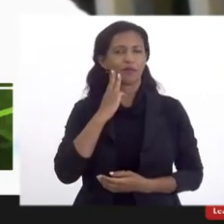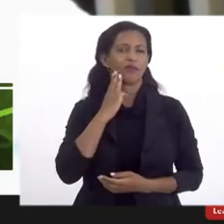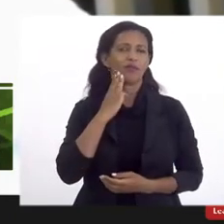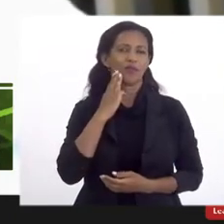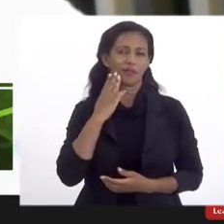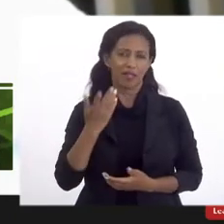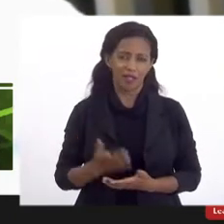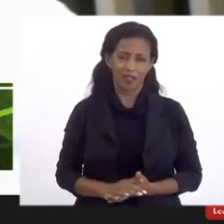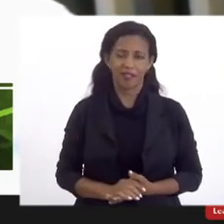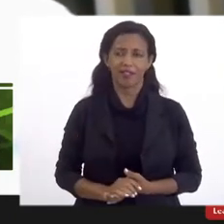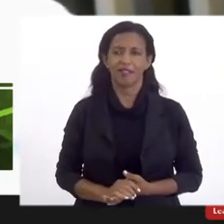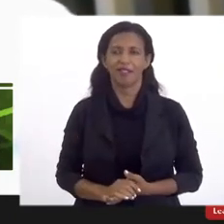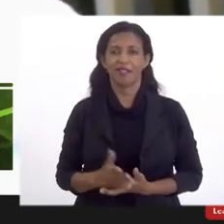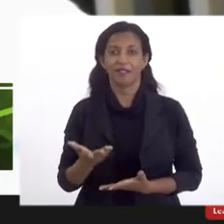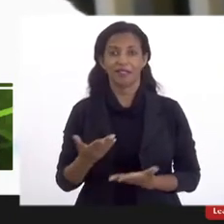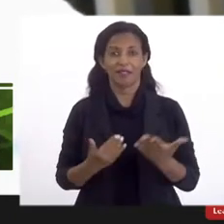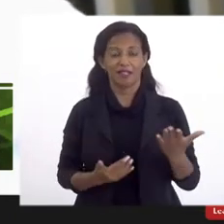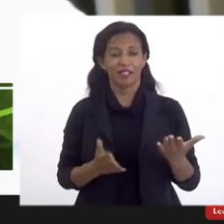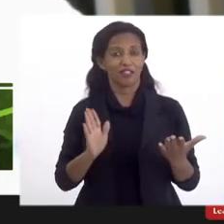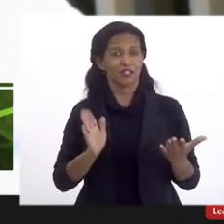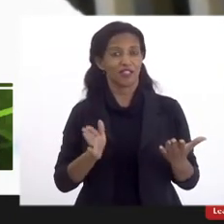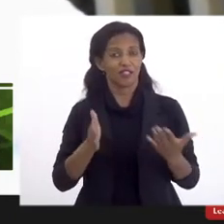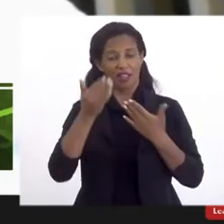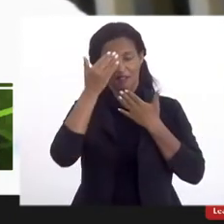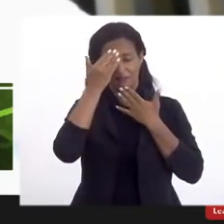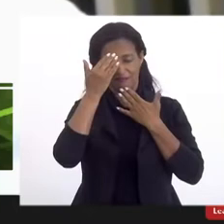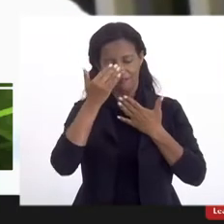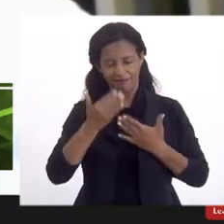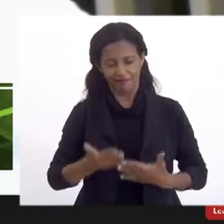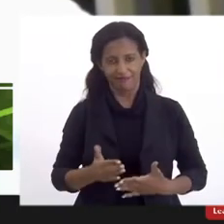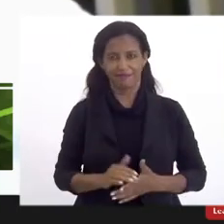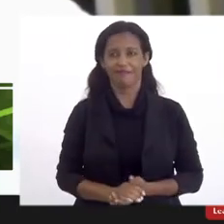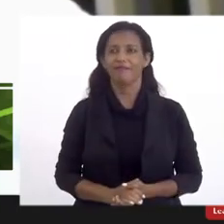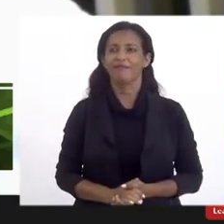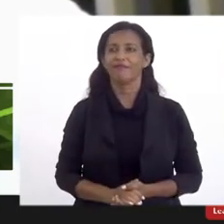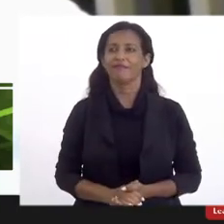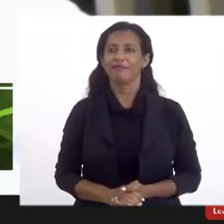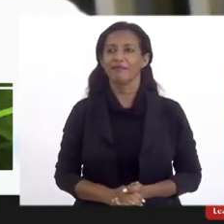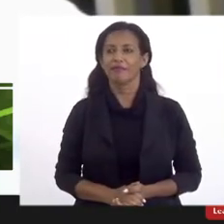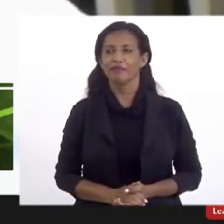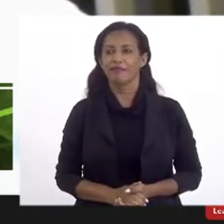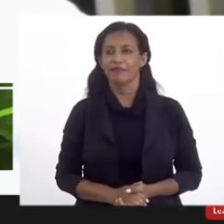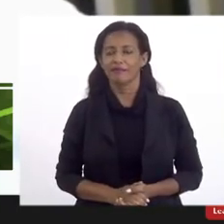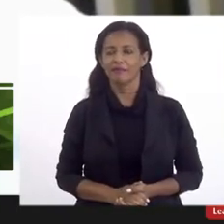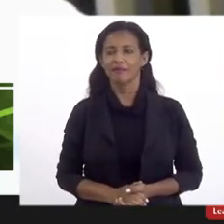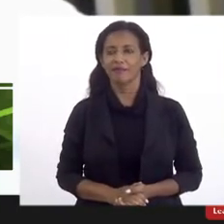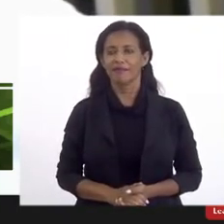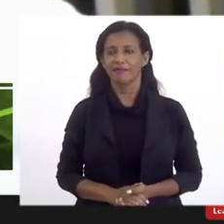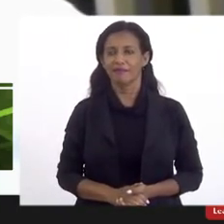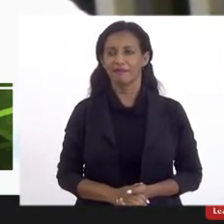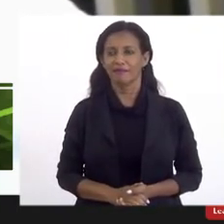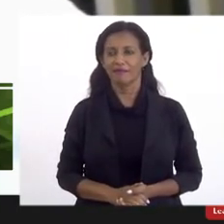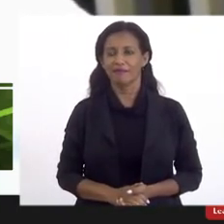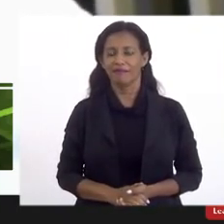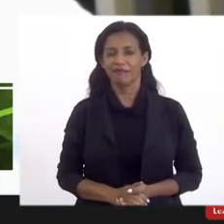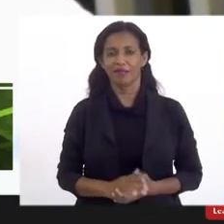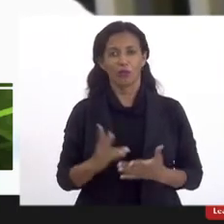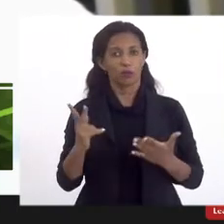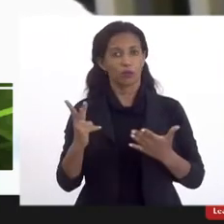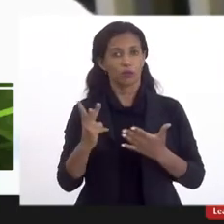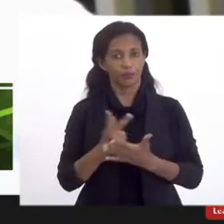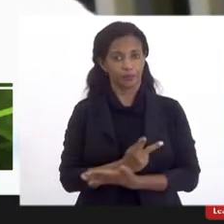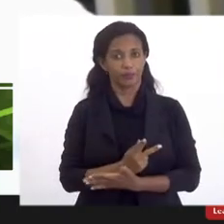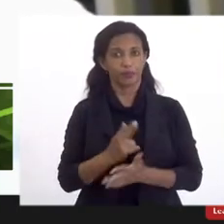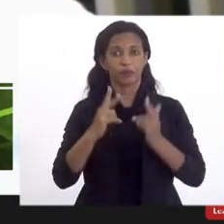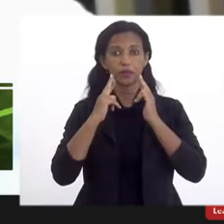Carneiro, aqui presente, e já agradeço pela realização dessa